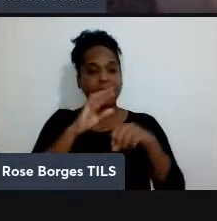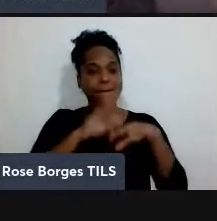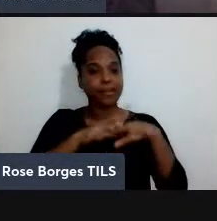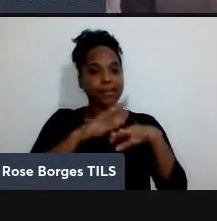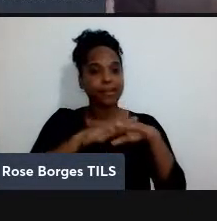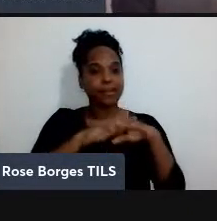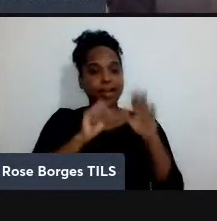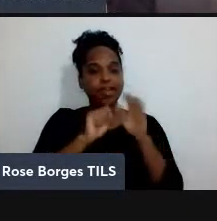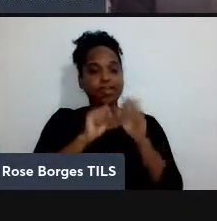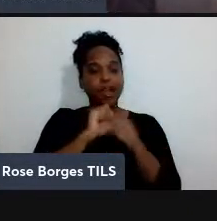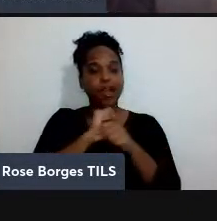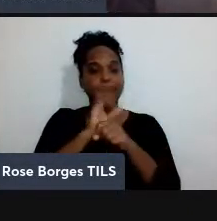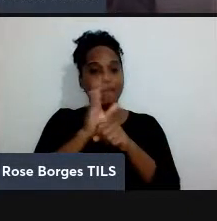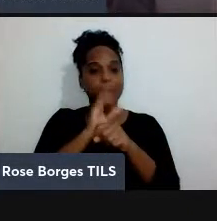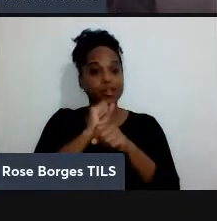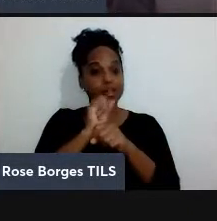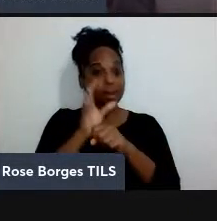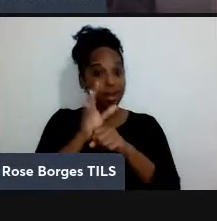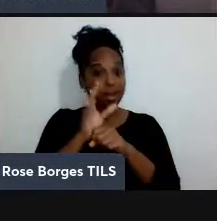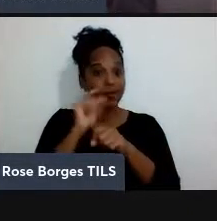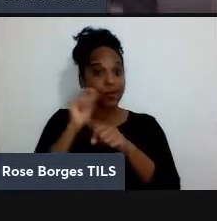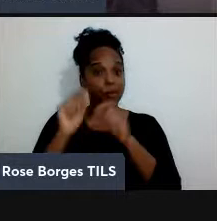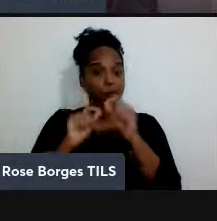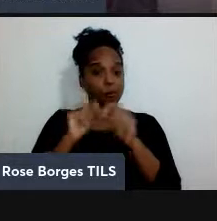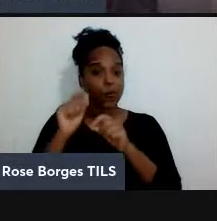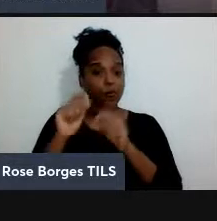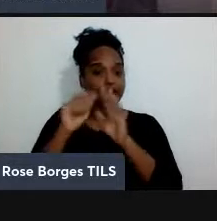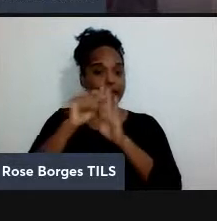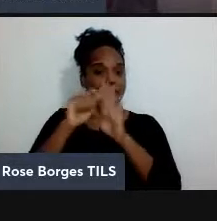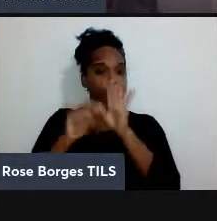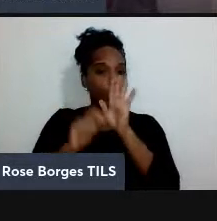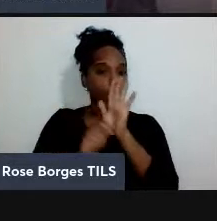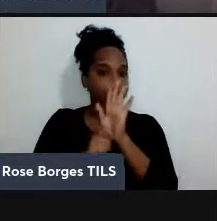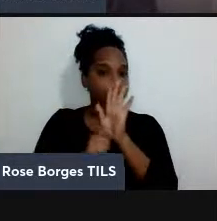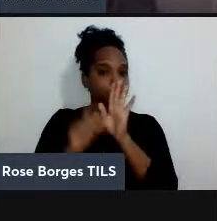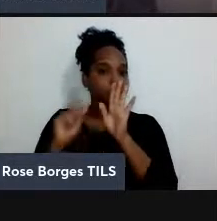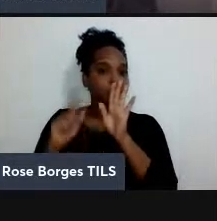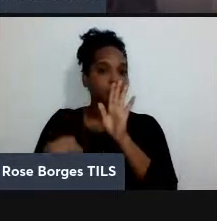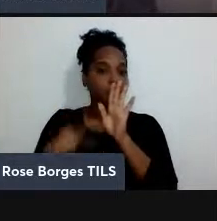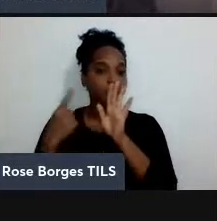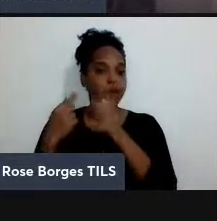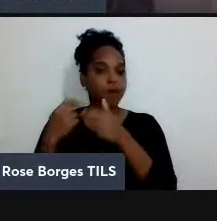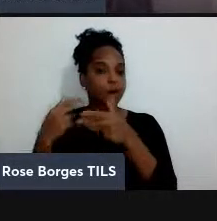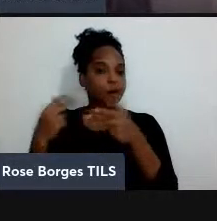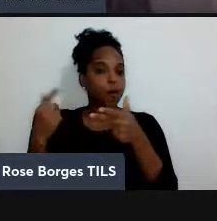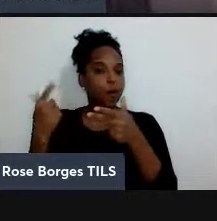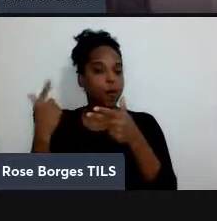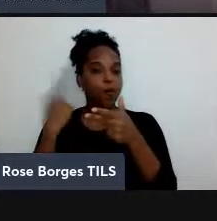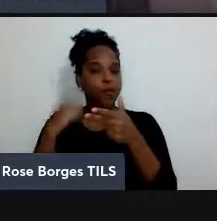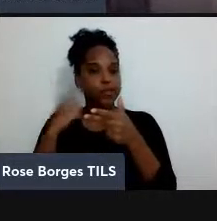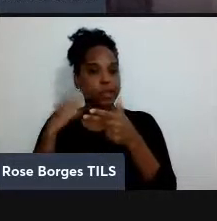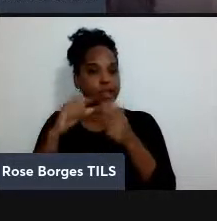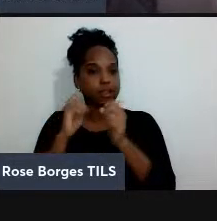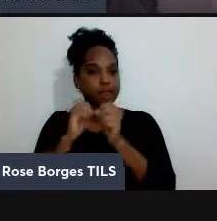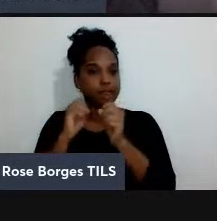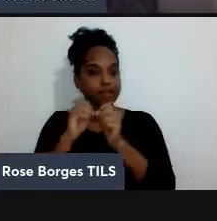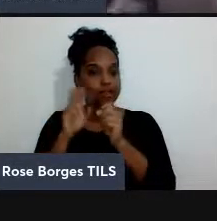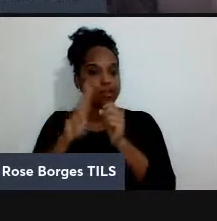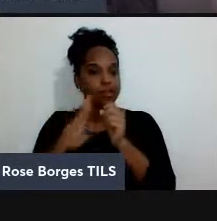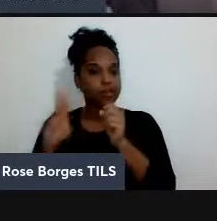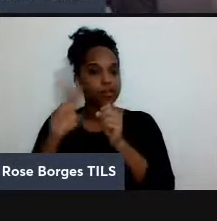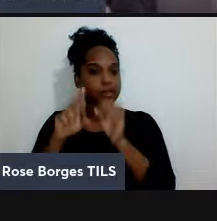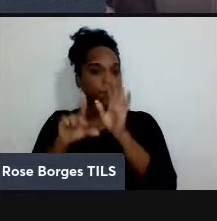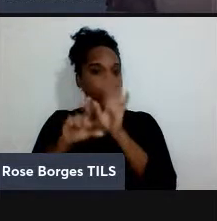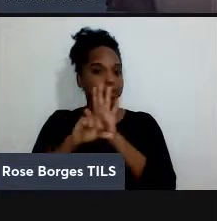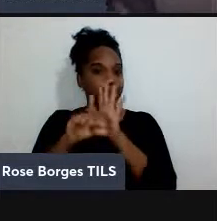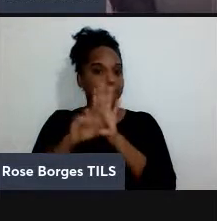a gente o que o que que é um algoritmo é algo que a gente consiga realizar usando as leis da natureza e